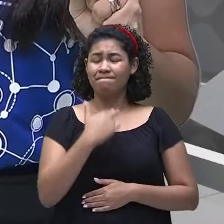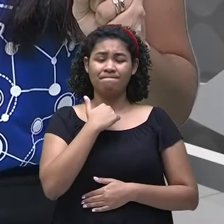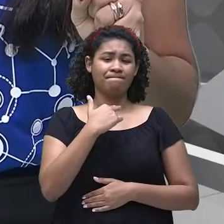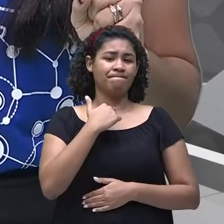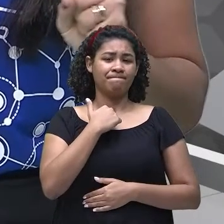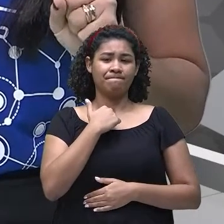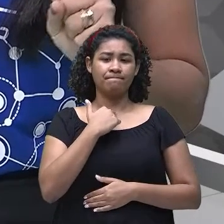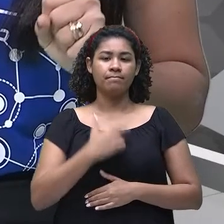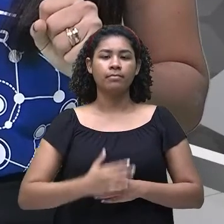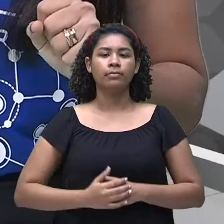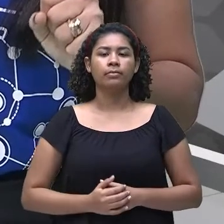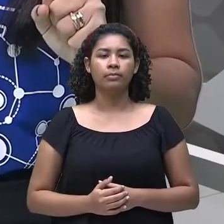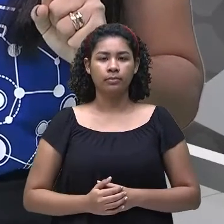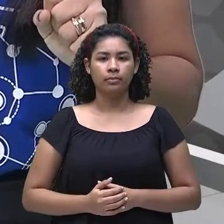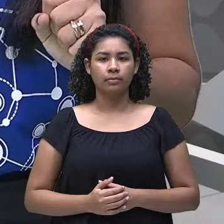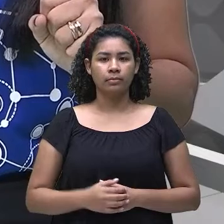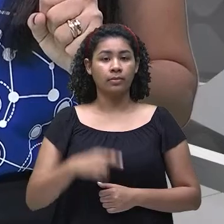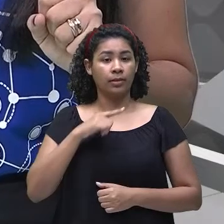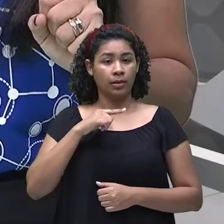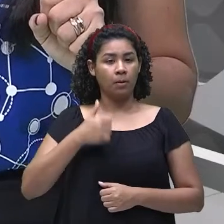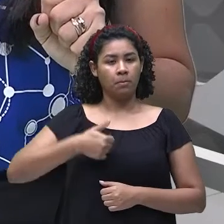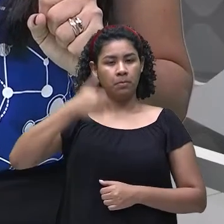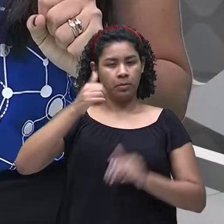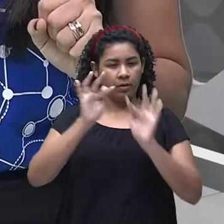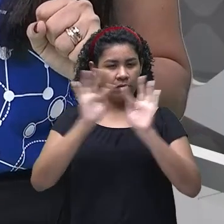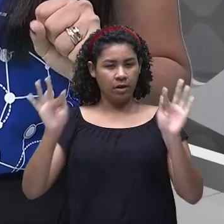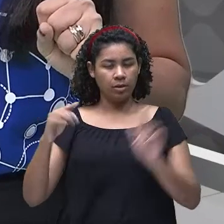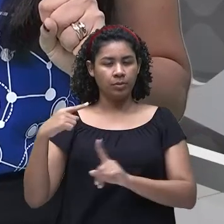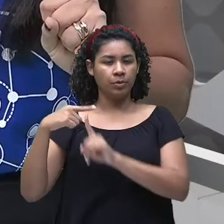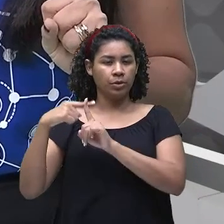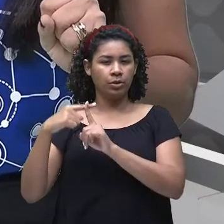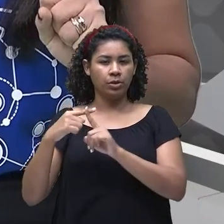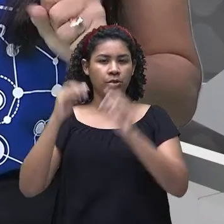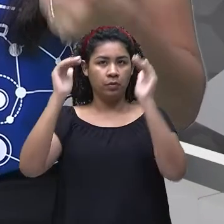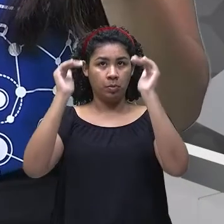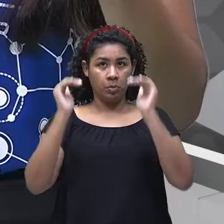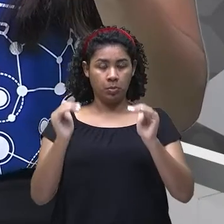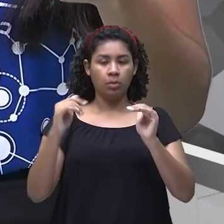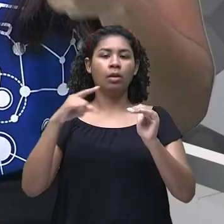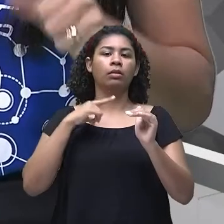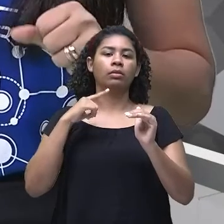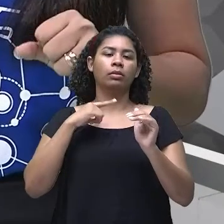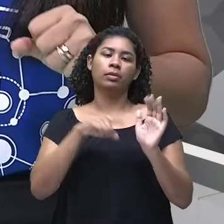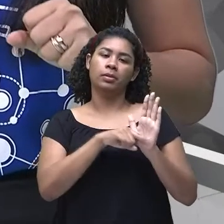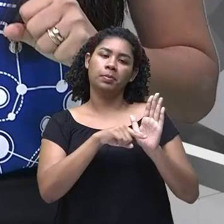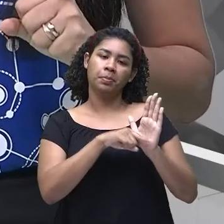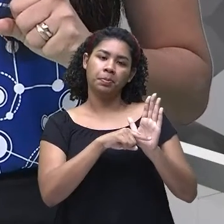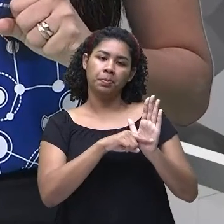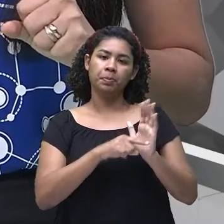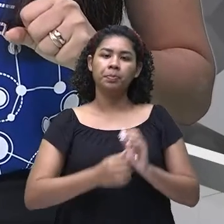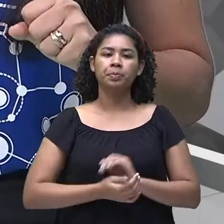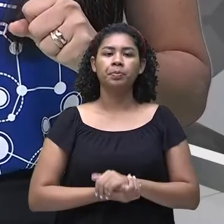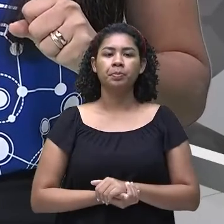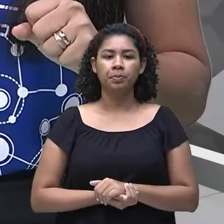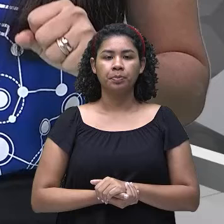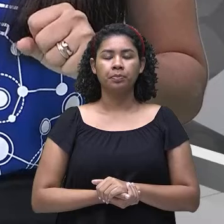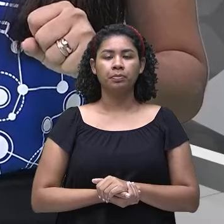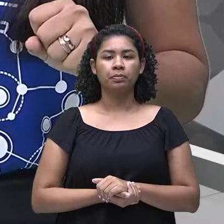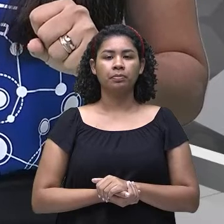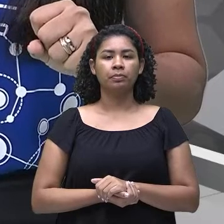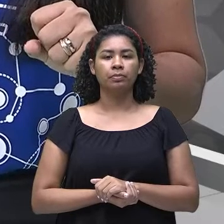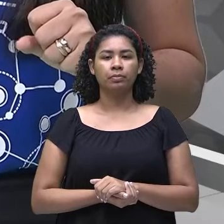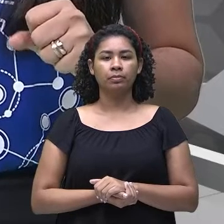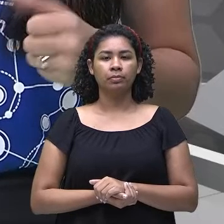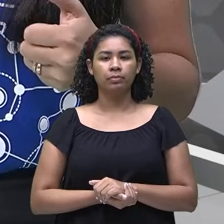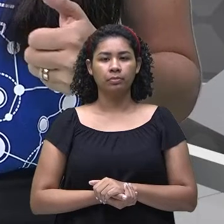Ok? E em cima, a frase afirmativa. E aí embaixo, a frase negativa. Ok? Aqui embaixo, ó,